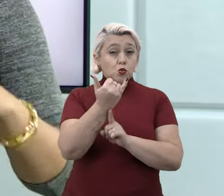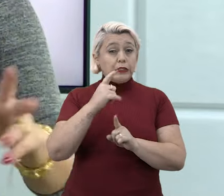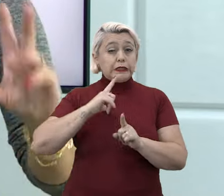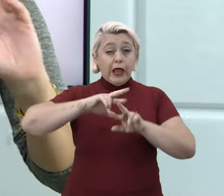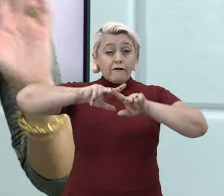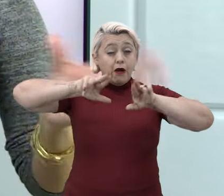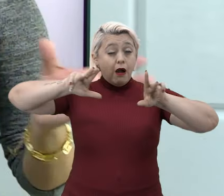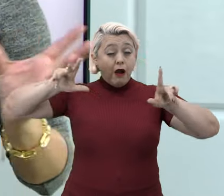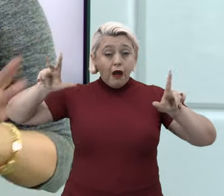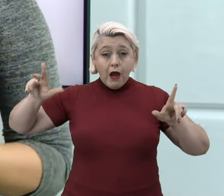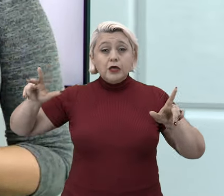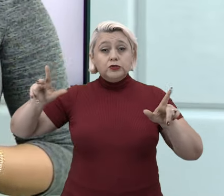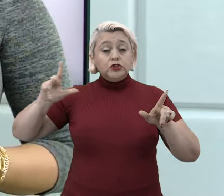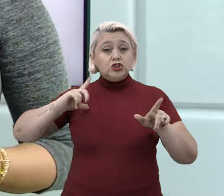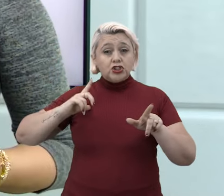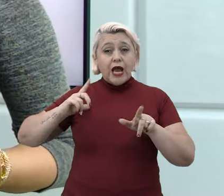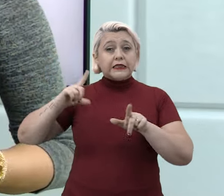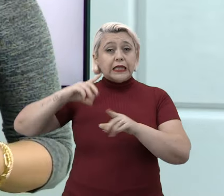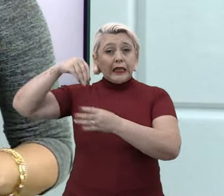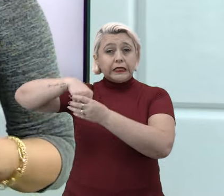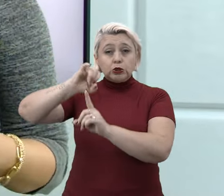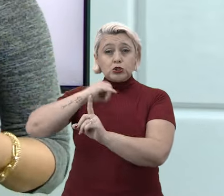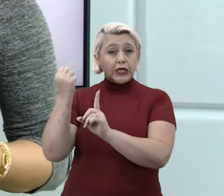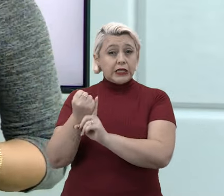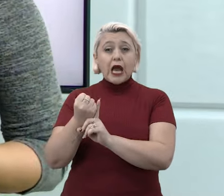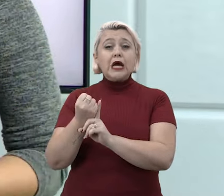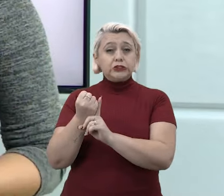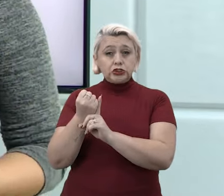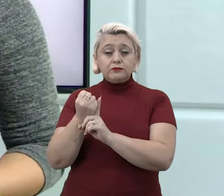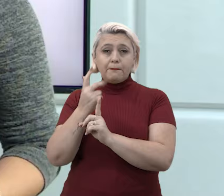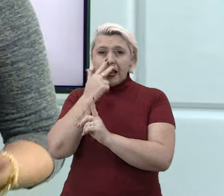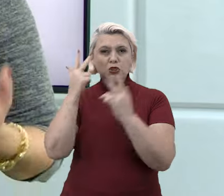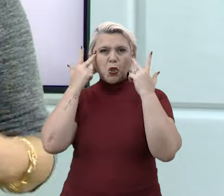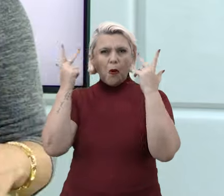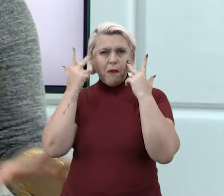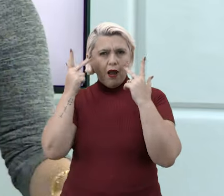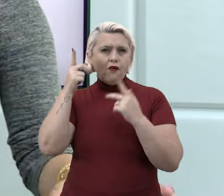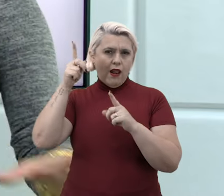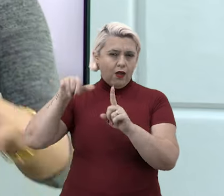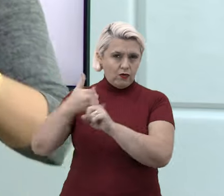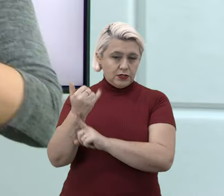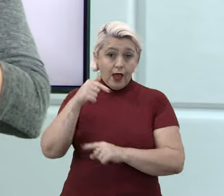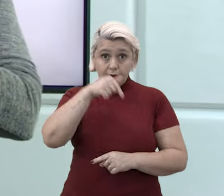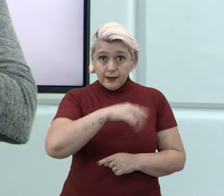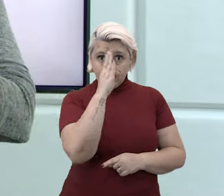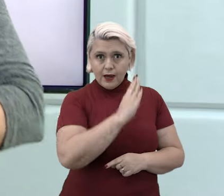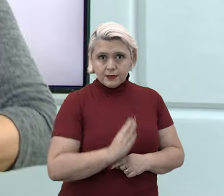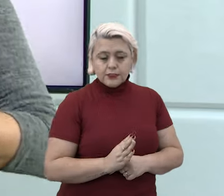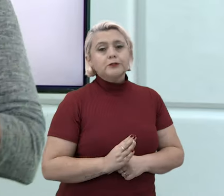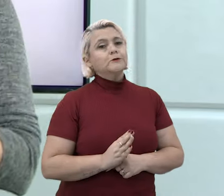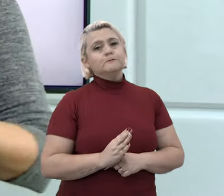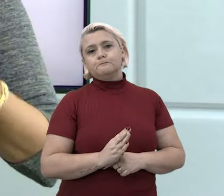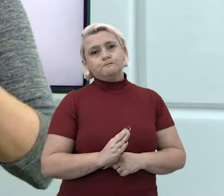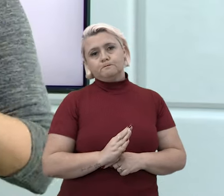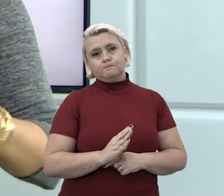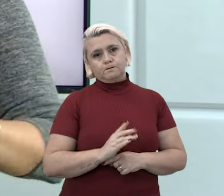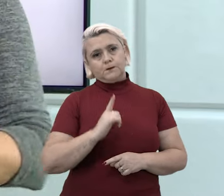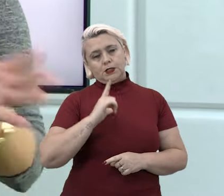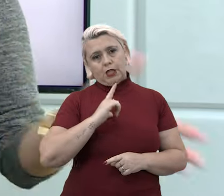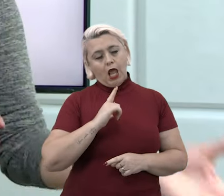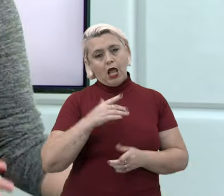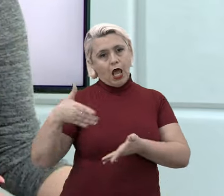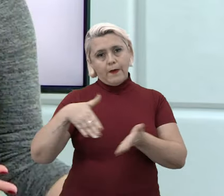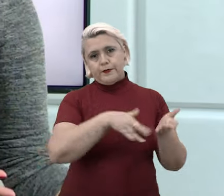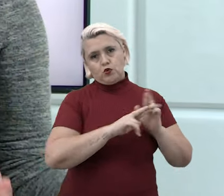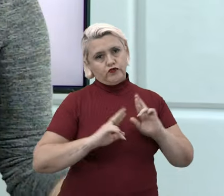Isso é uma coisa que faz parte da sociedade deles, é quase que normatizada. Aqui no Brasil, as coisas estão caminhando de